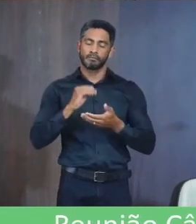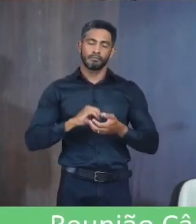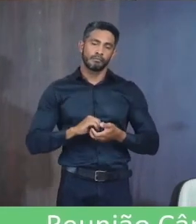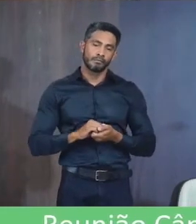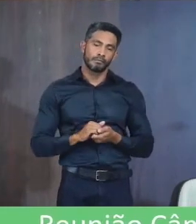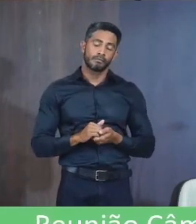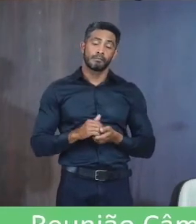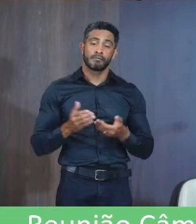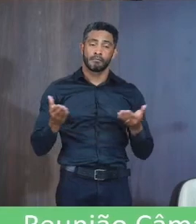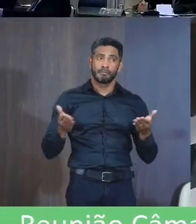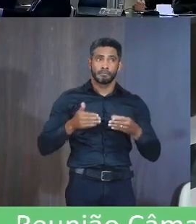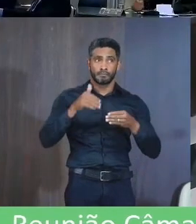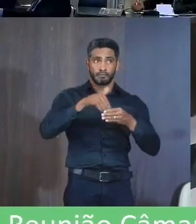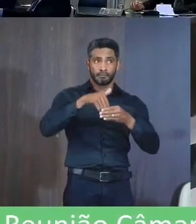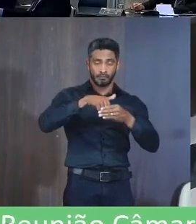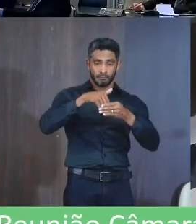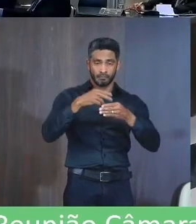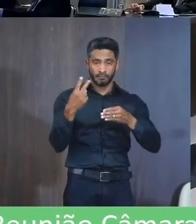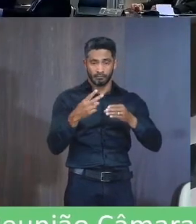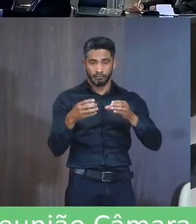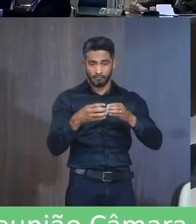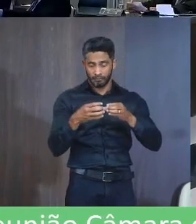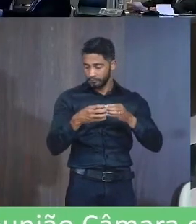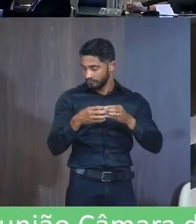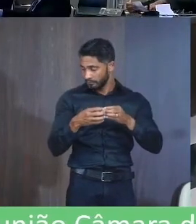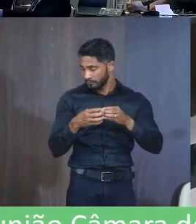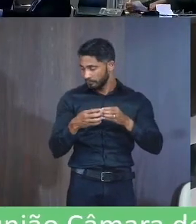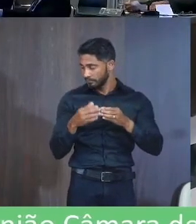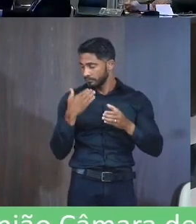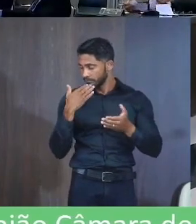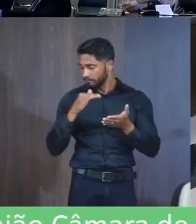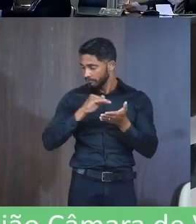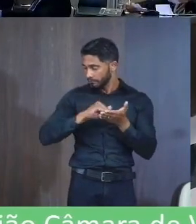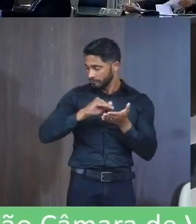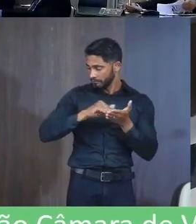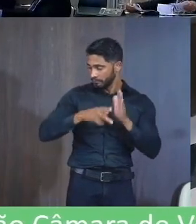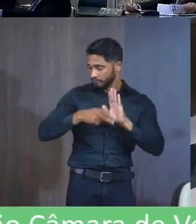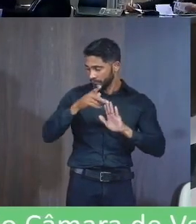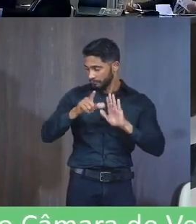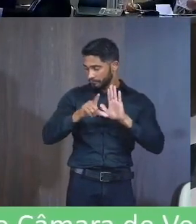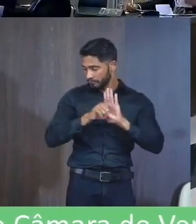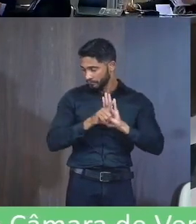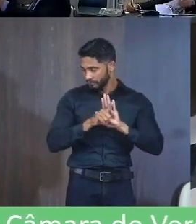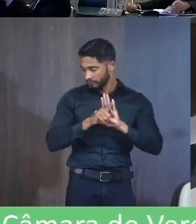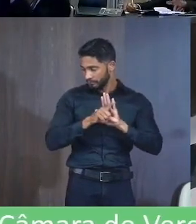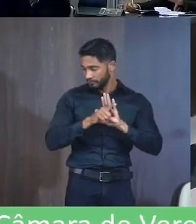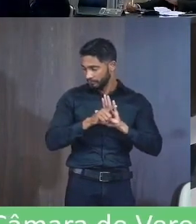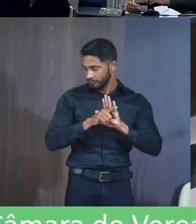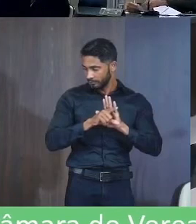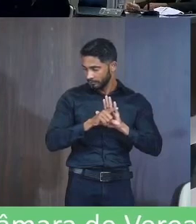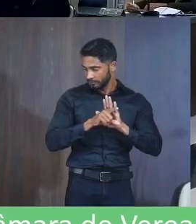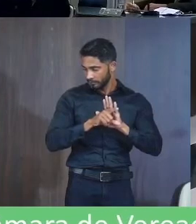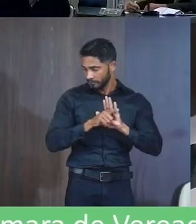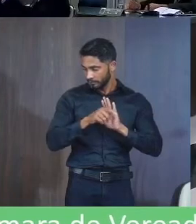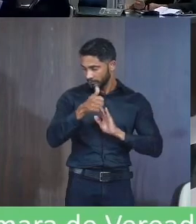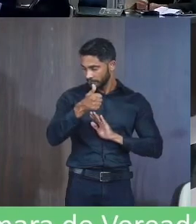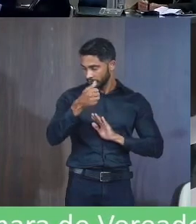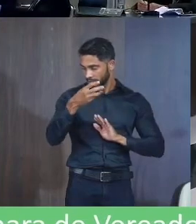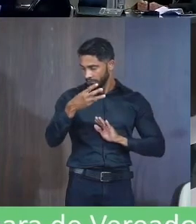Passamos agora Votação em segundo turno Solicito ao seu secretário Que faça a leitura Da emenda Do projeto de lei Número